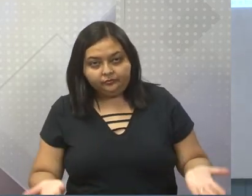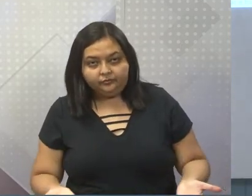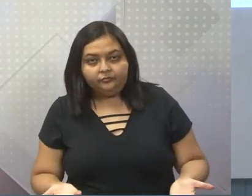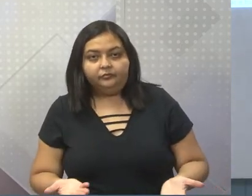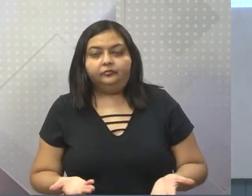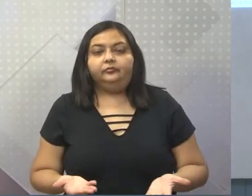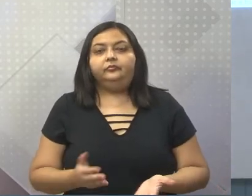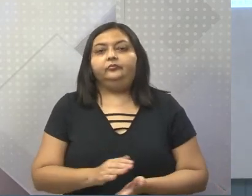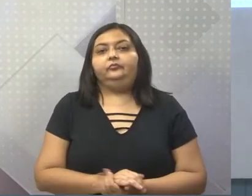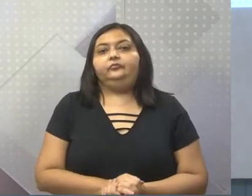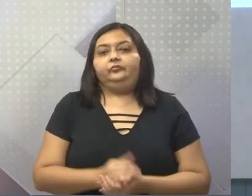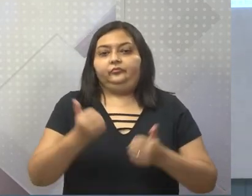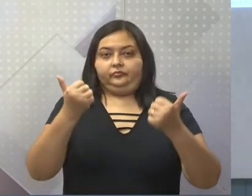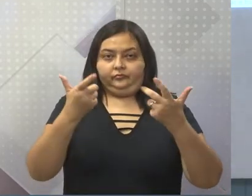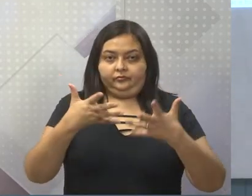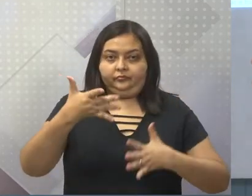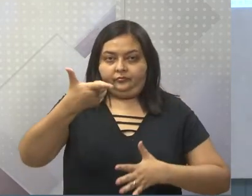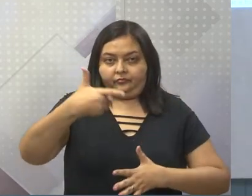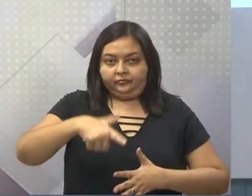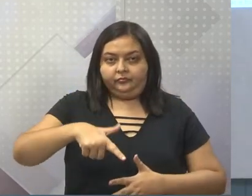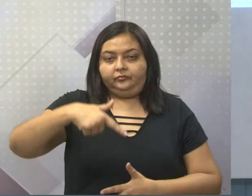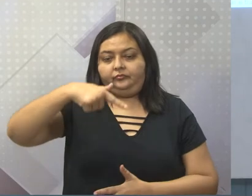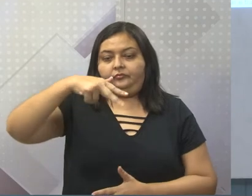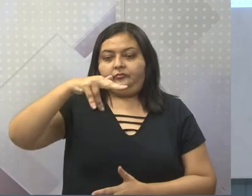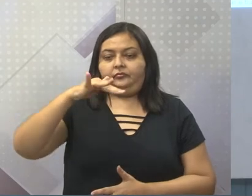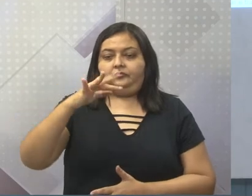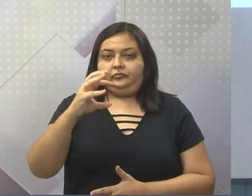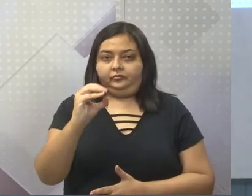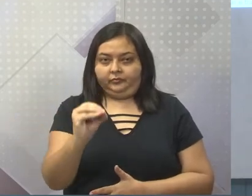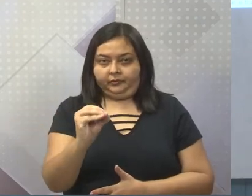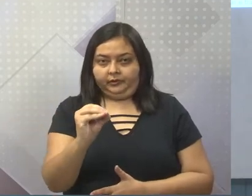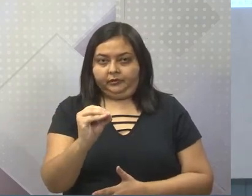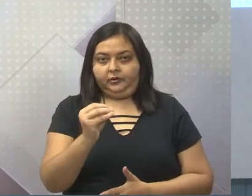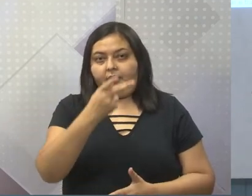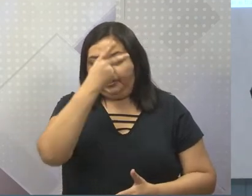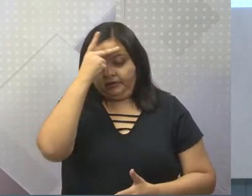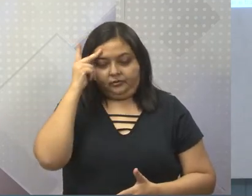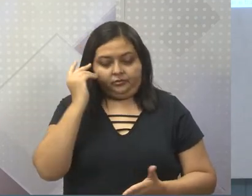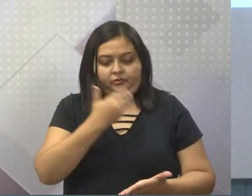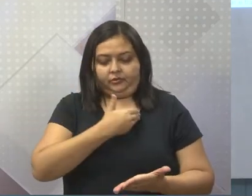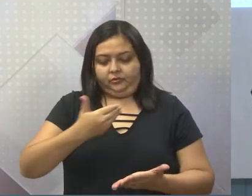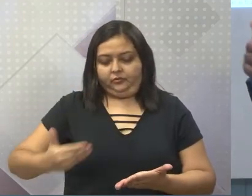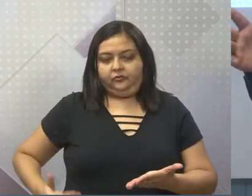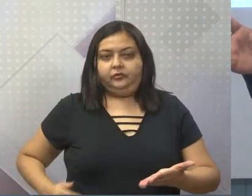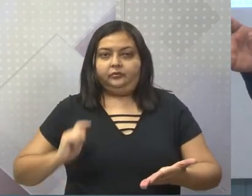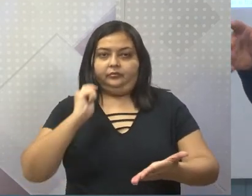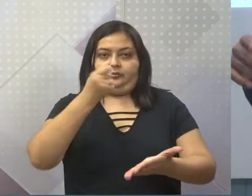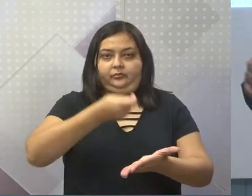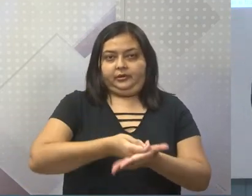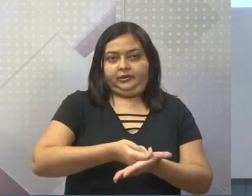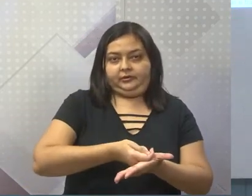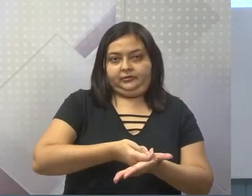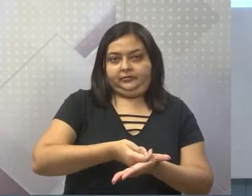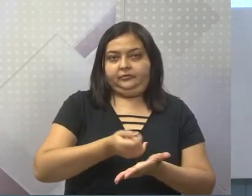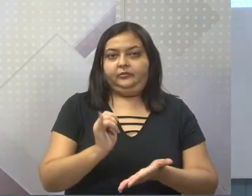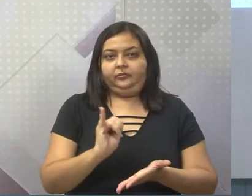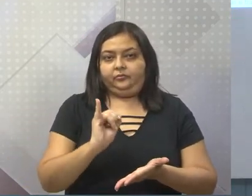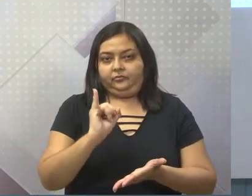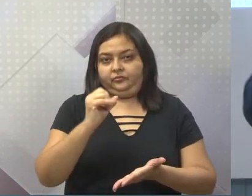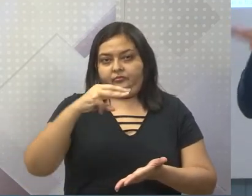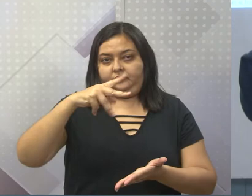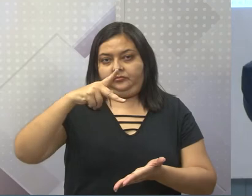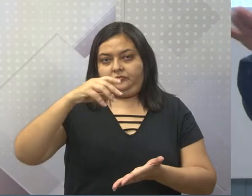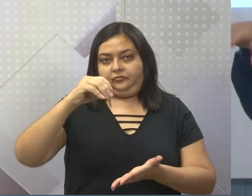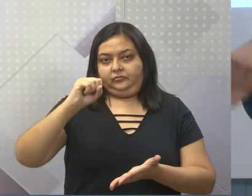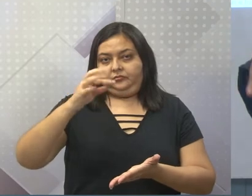reforçando aqui pra vocês. O quinto era um tipo de imposto que tinha que se pagar. Então, você chegava lá, rapaz, eu vou pra Minas